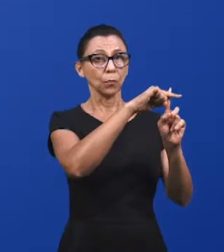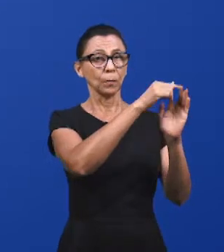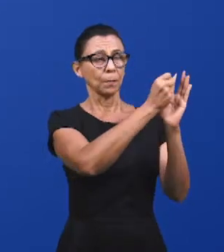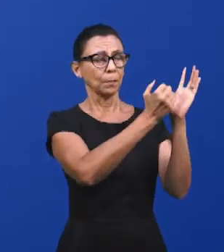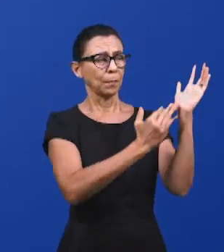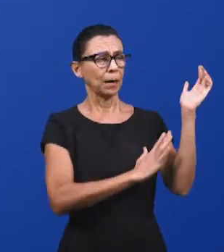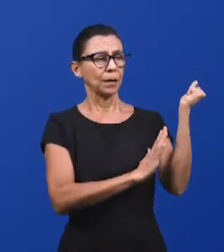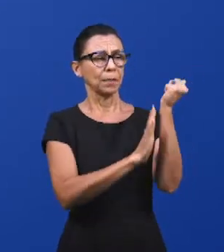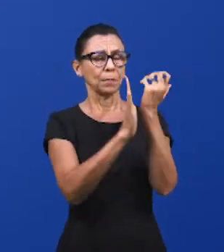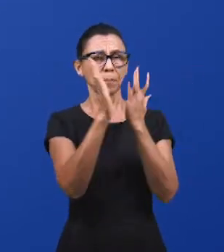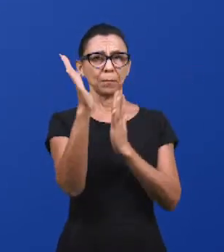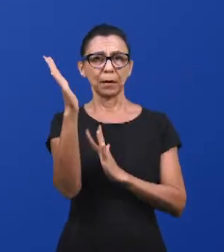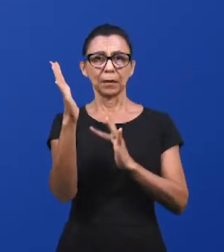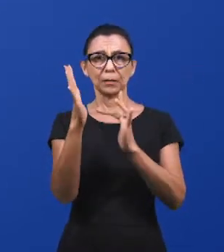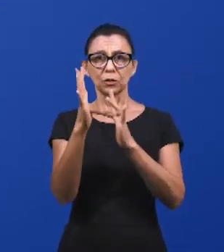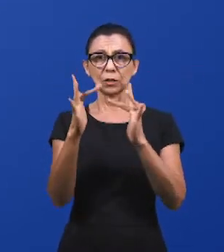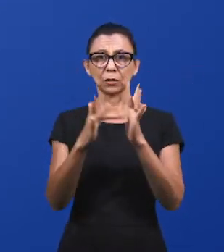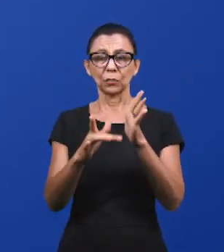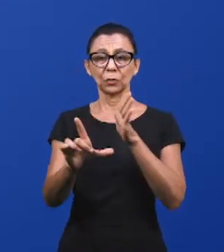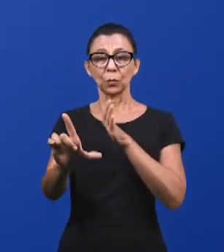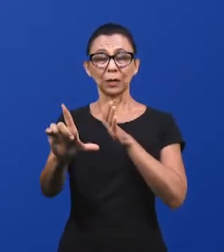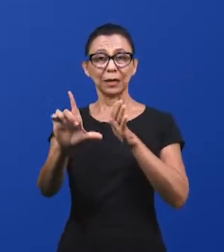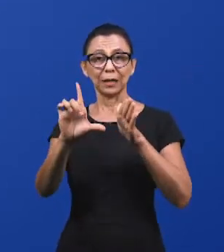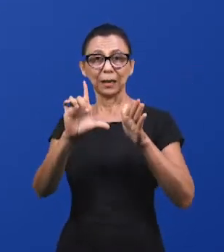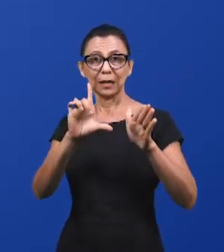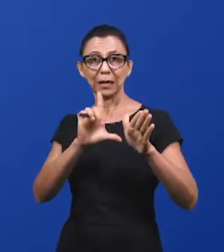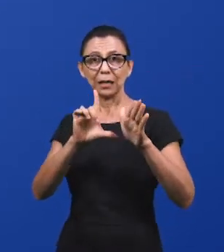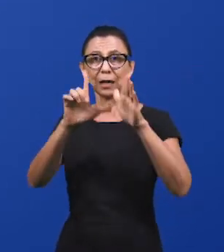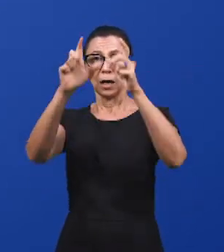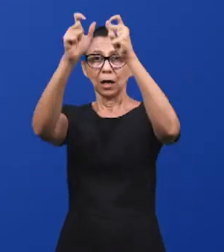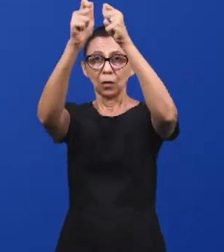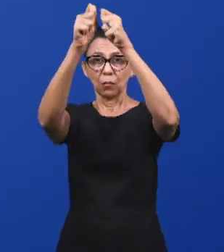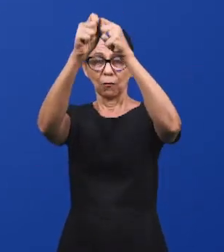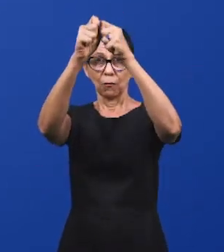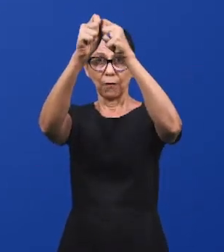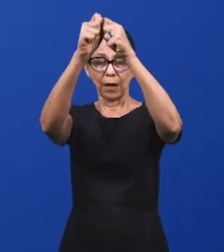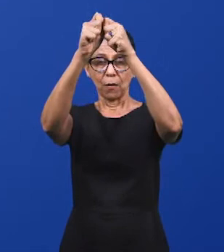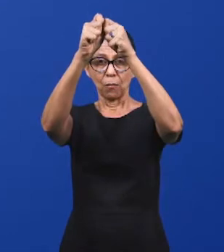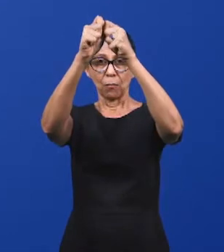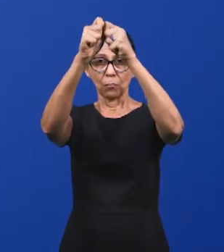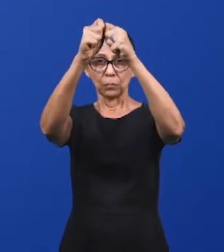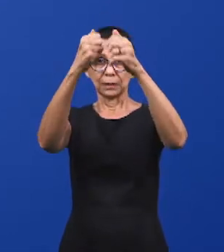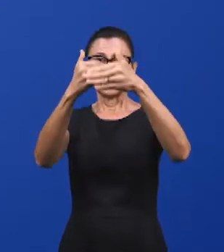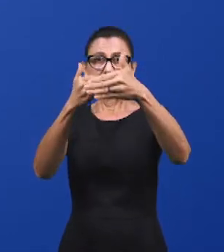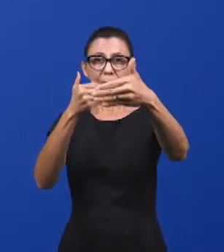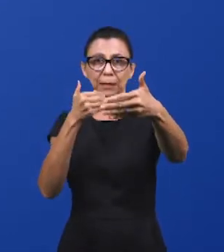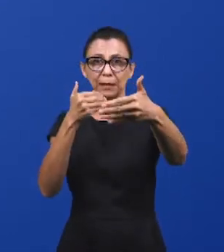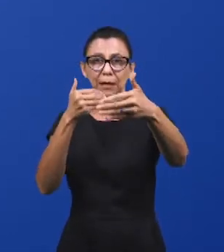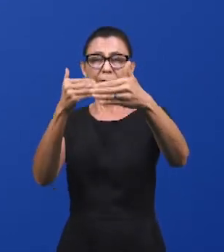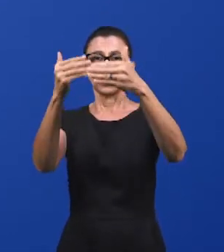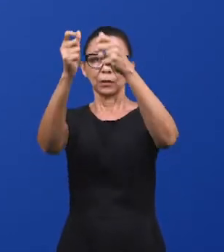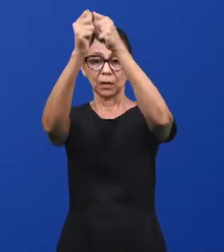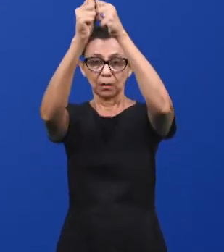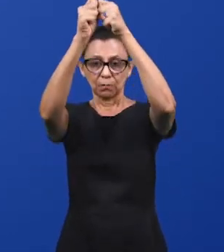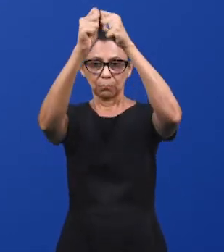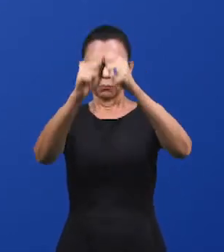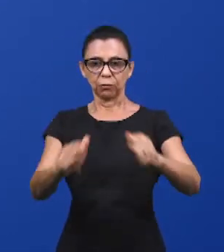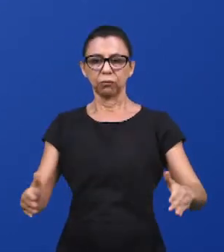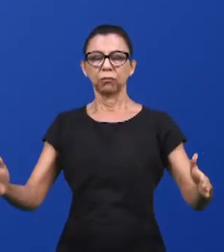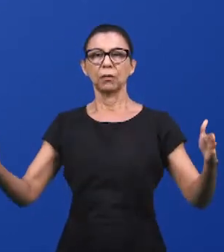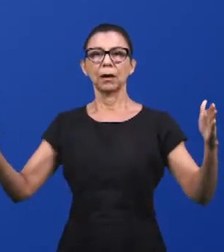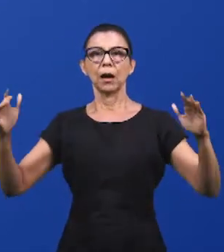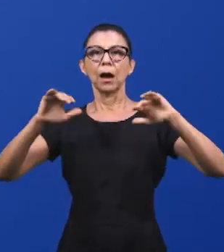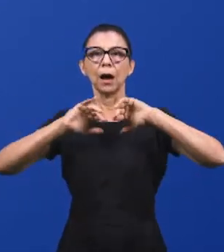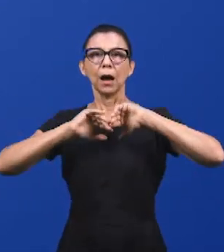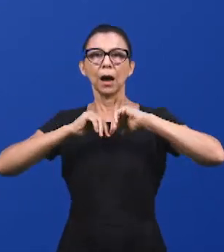separava o homem do Santíssimo, ele se rasgou de alto a baixo, e agora, pelo sangue de